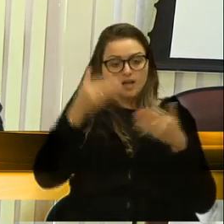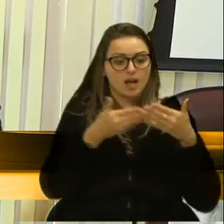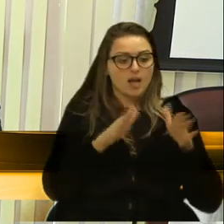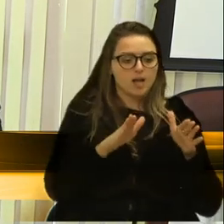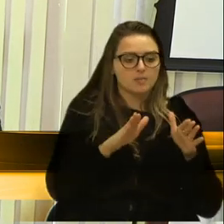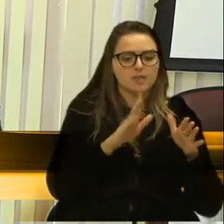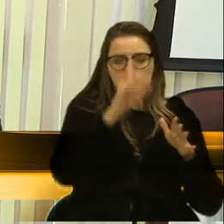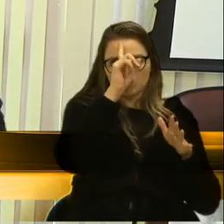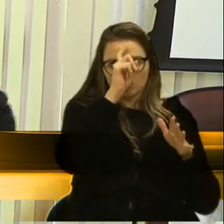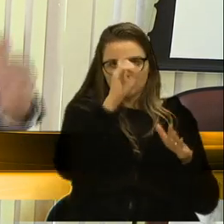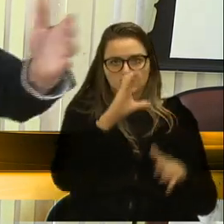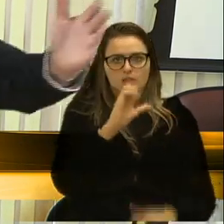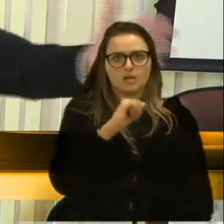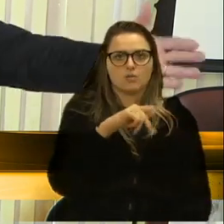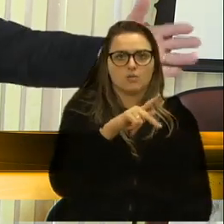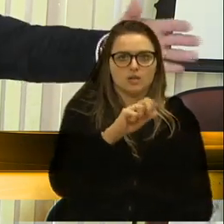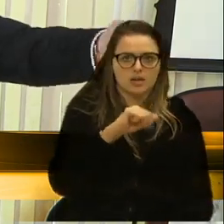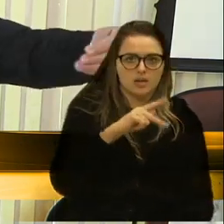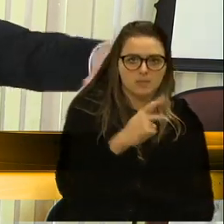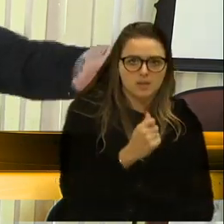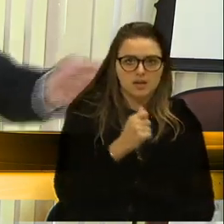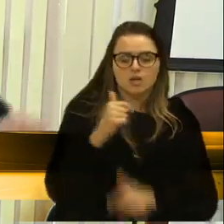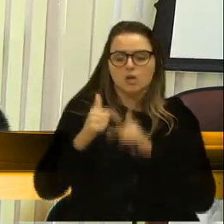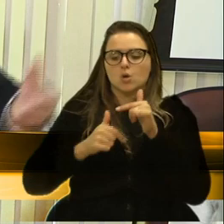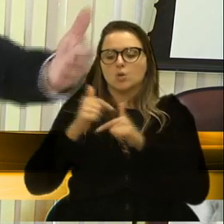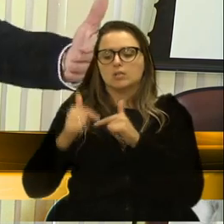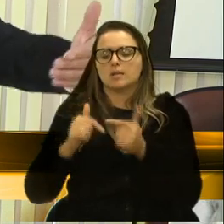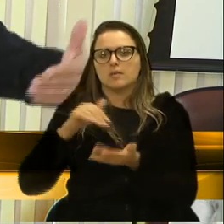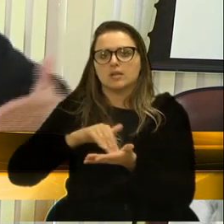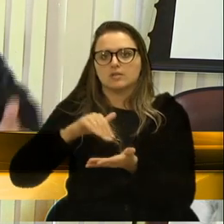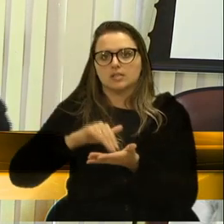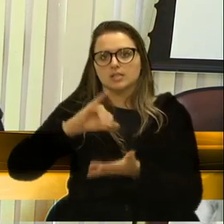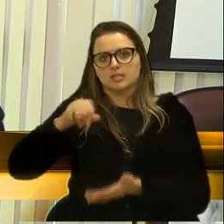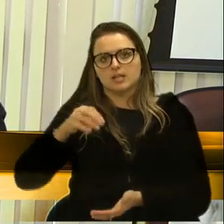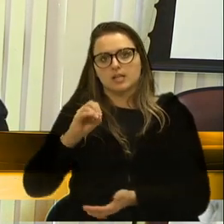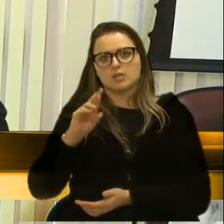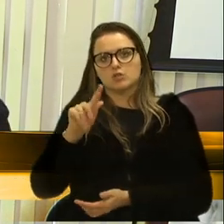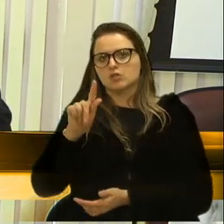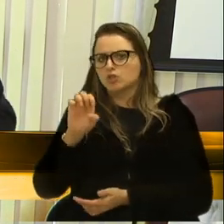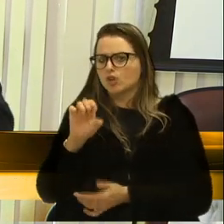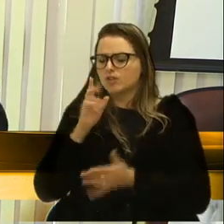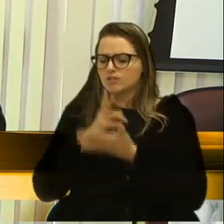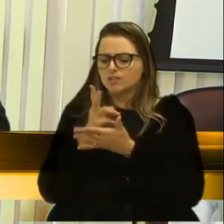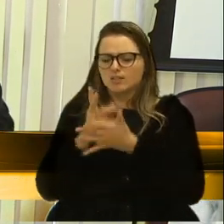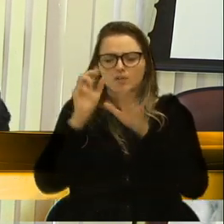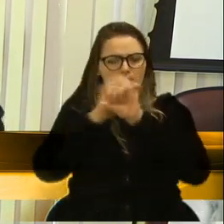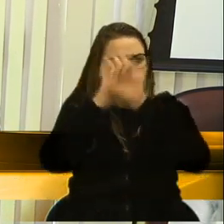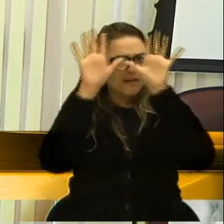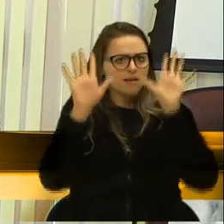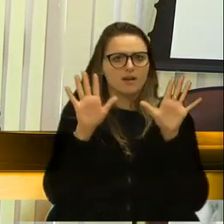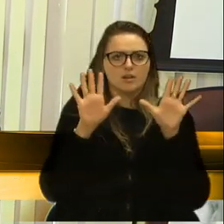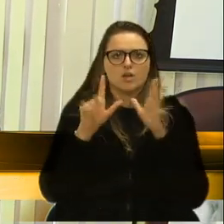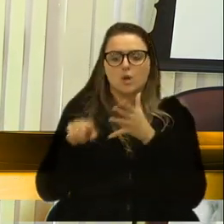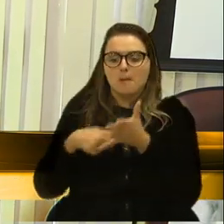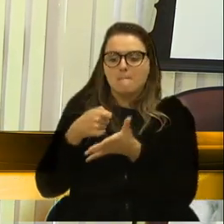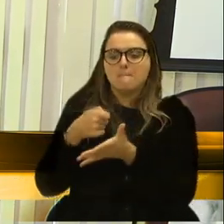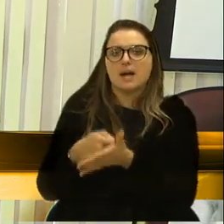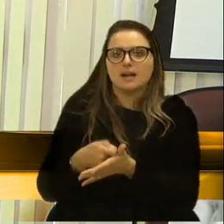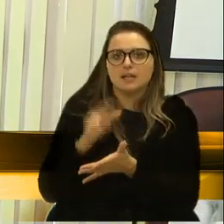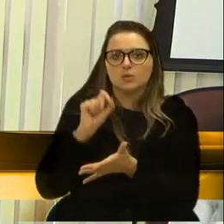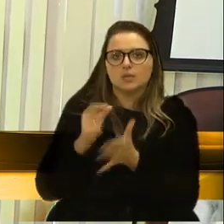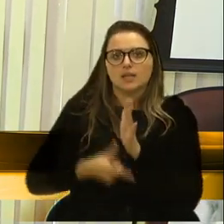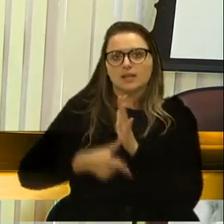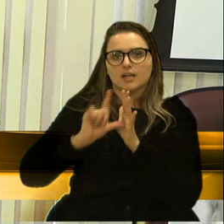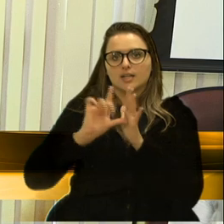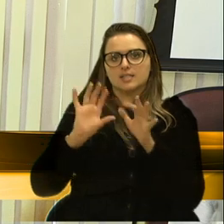de campanha, o trabalho do secretário Jorge sempre foi transparente. Está pagando a conta antes da